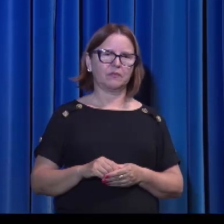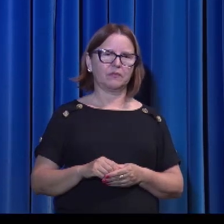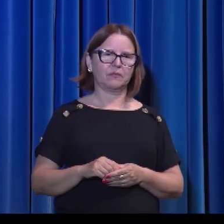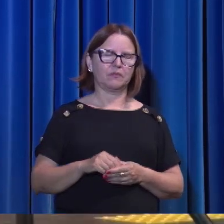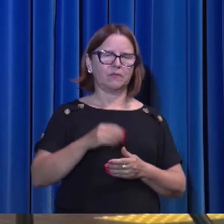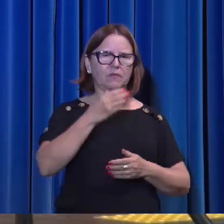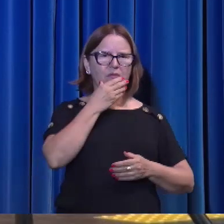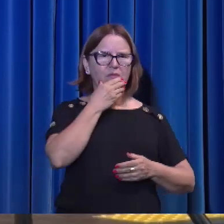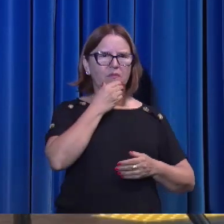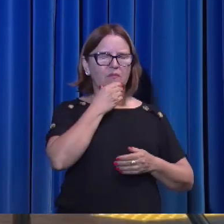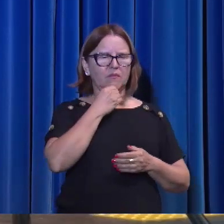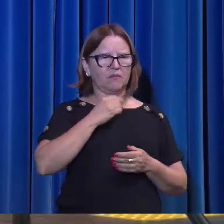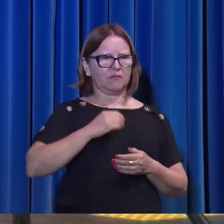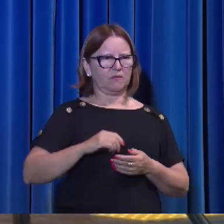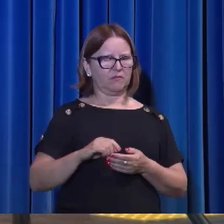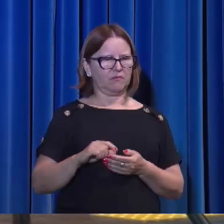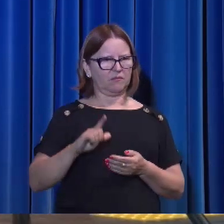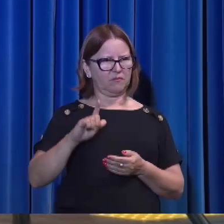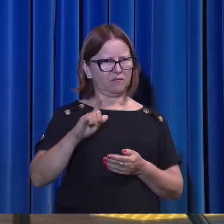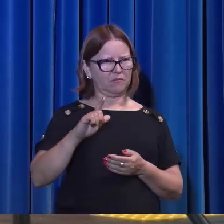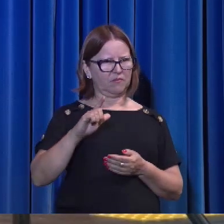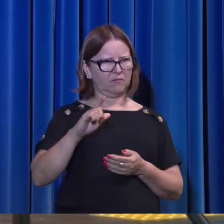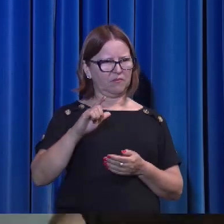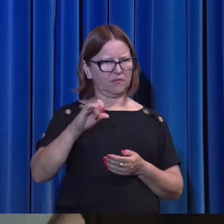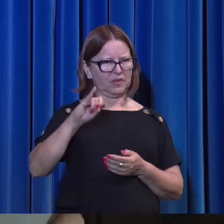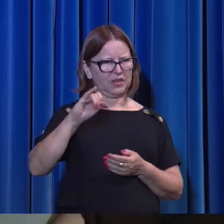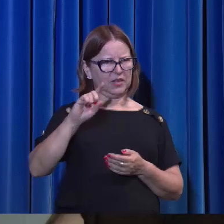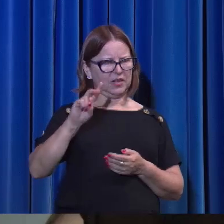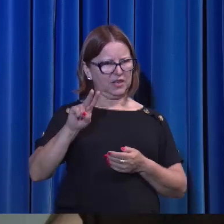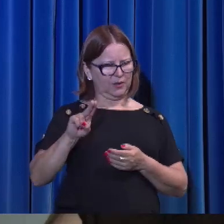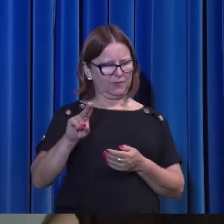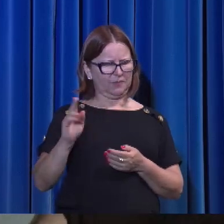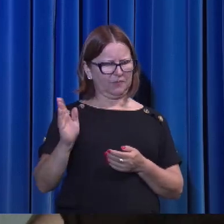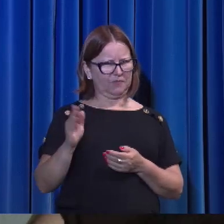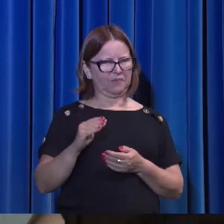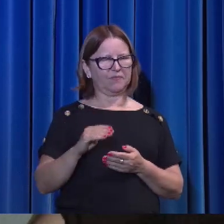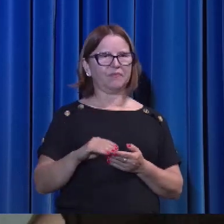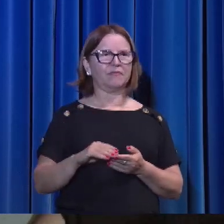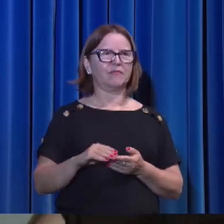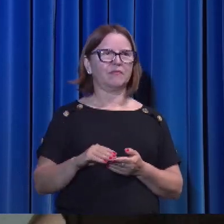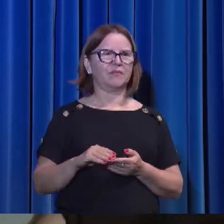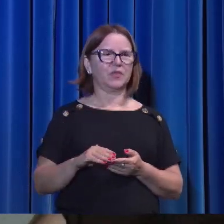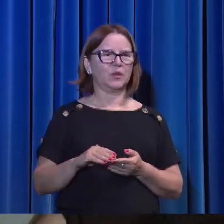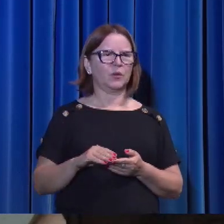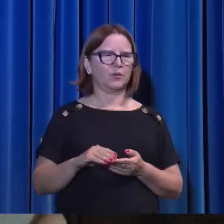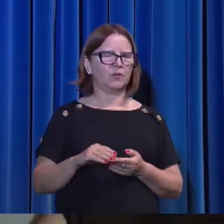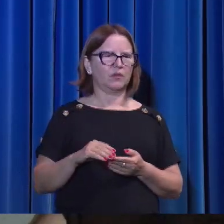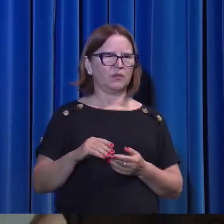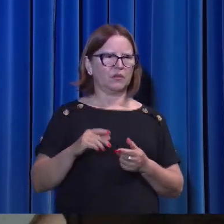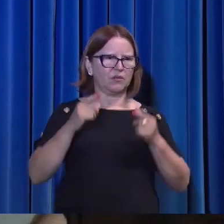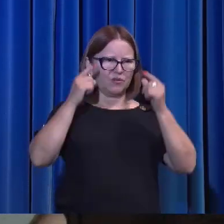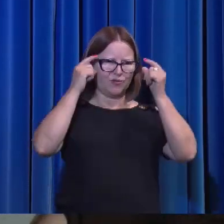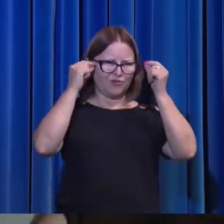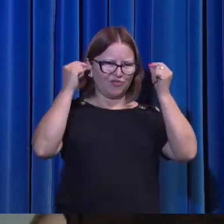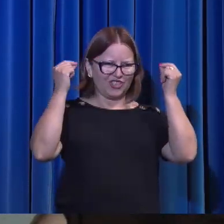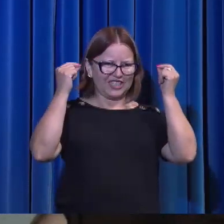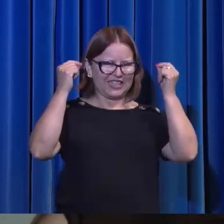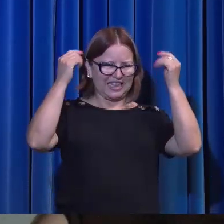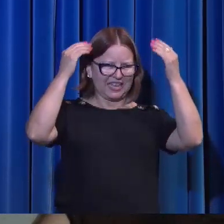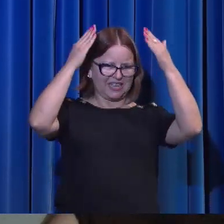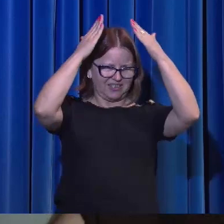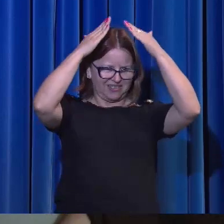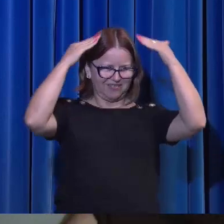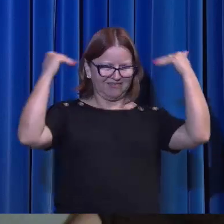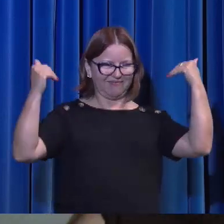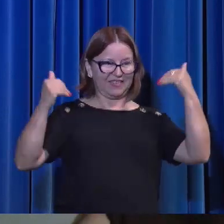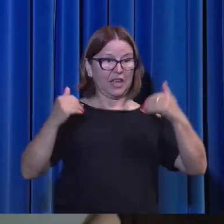Bota um Liu Tang, não me lembro o outro nome dele. Era um chinesinho que a missionária pregou para